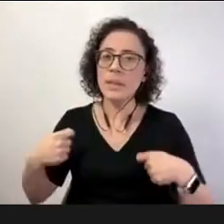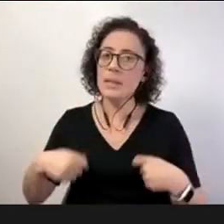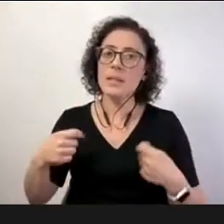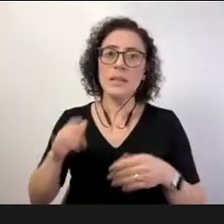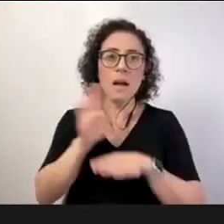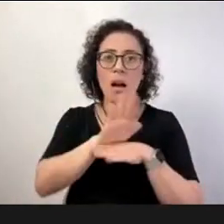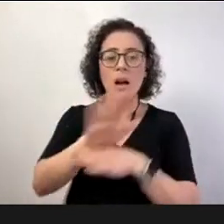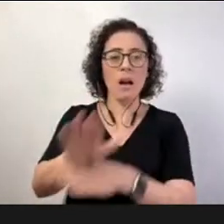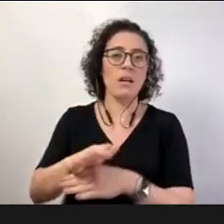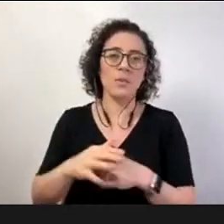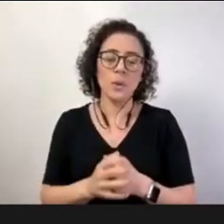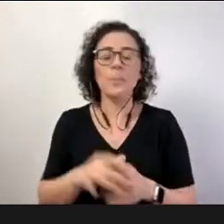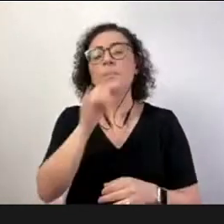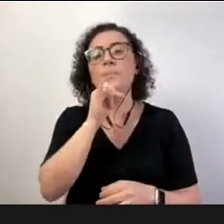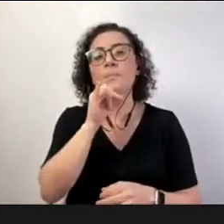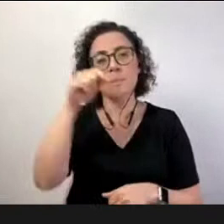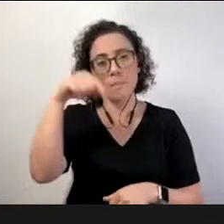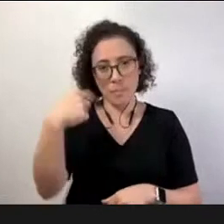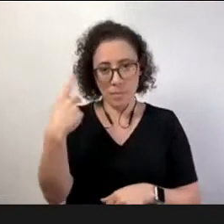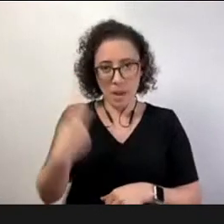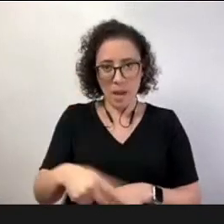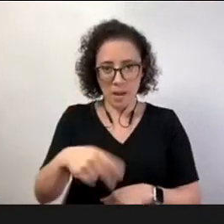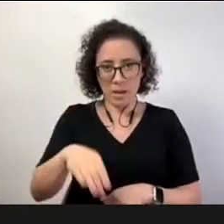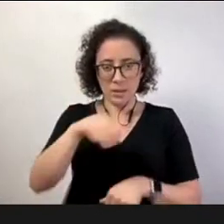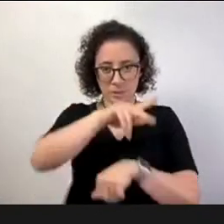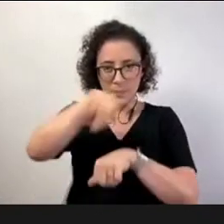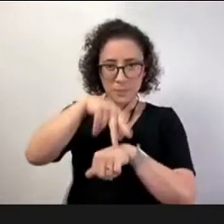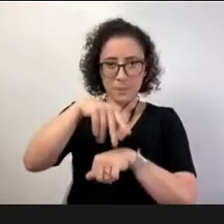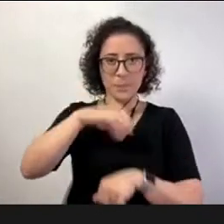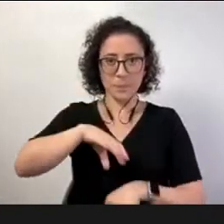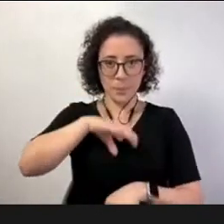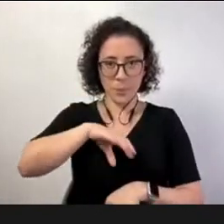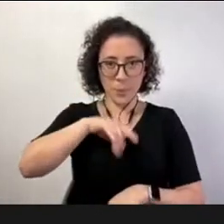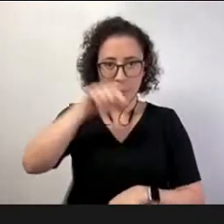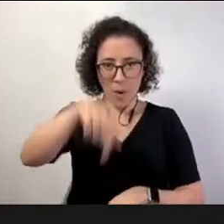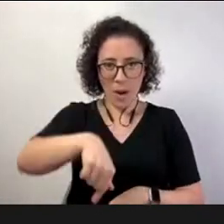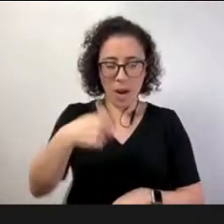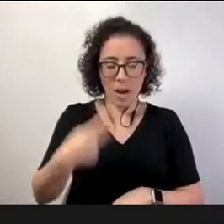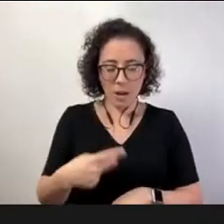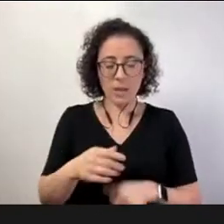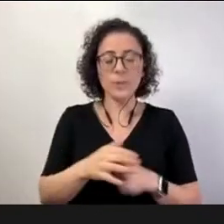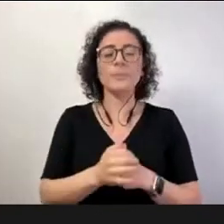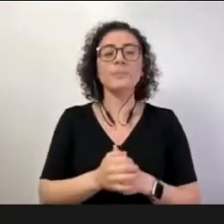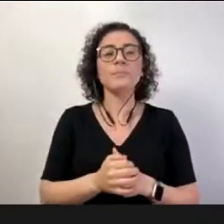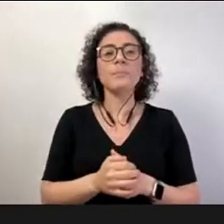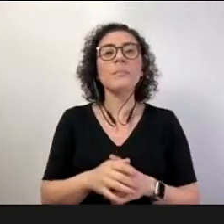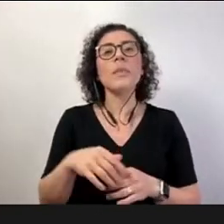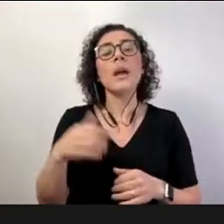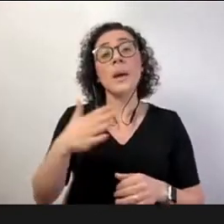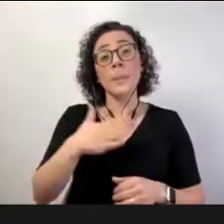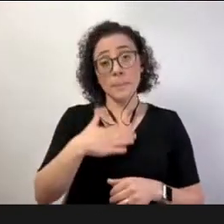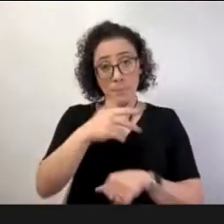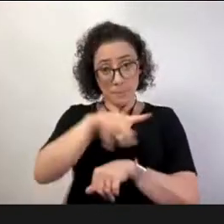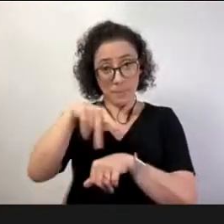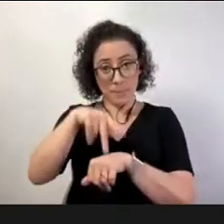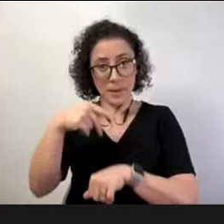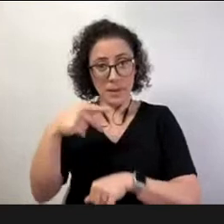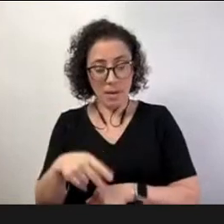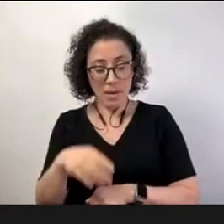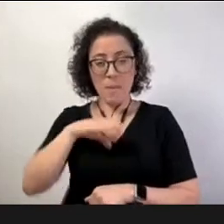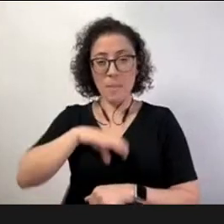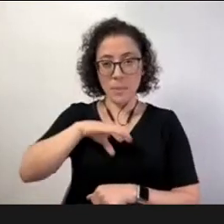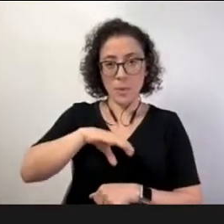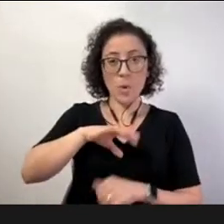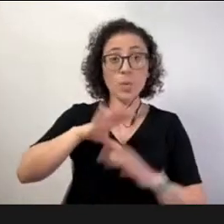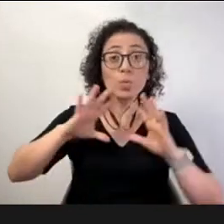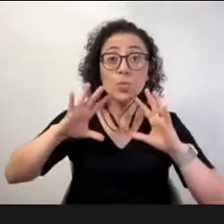nós fazemos aqui em educação mas não dá tempo mas gostava de vos falar só que no meu país todas as escolas públicas